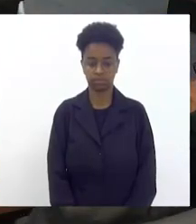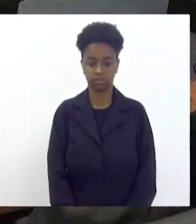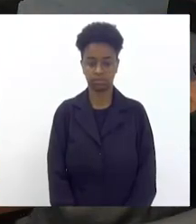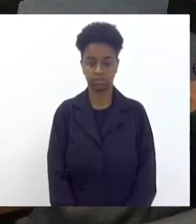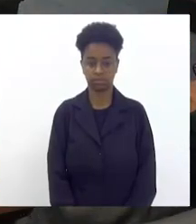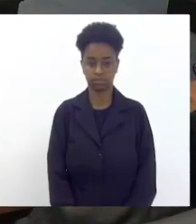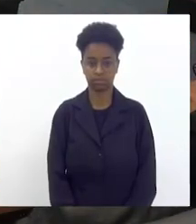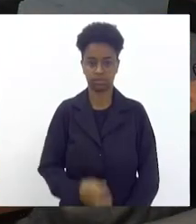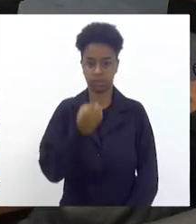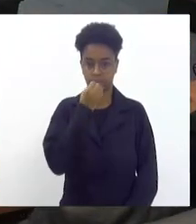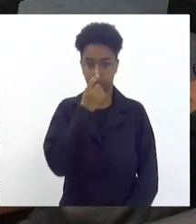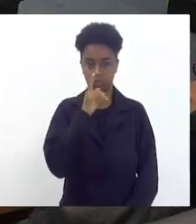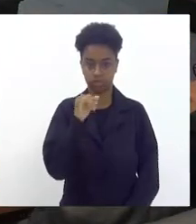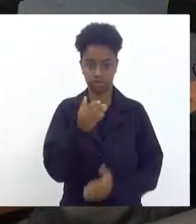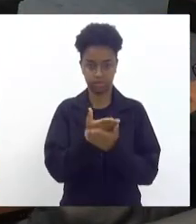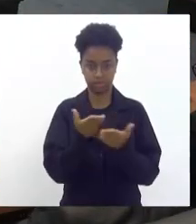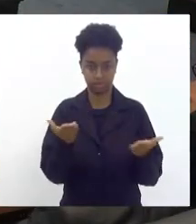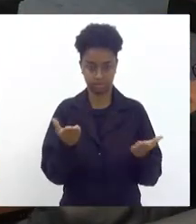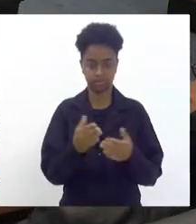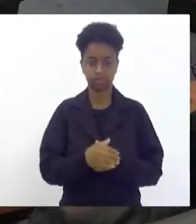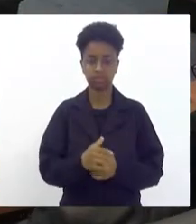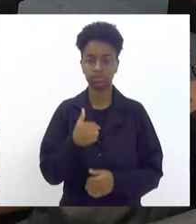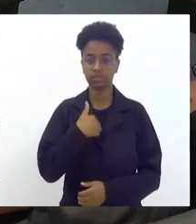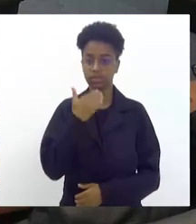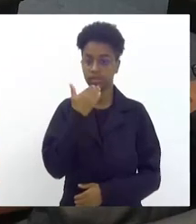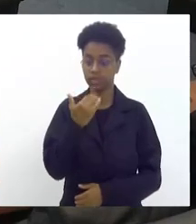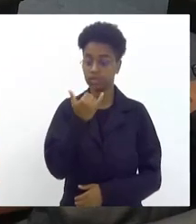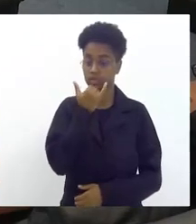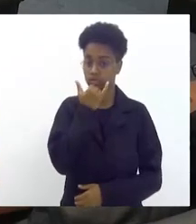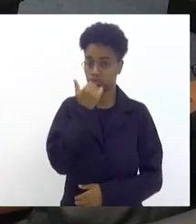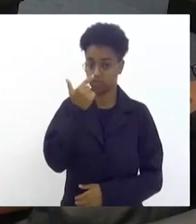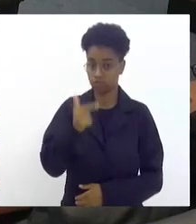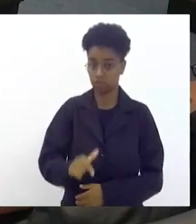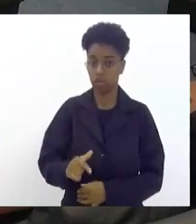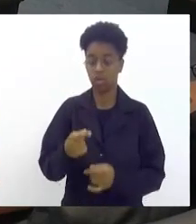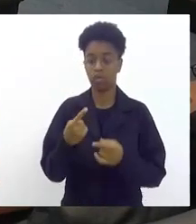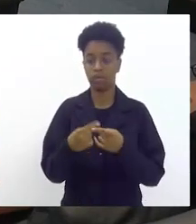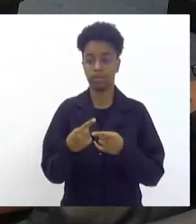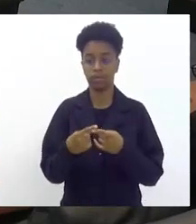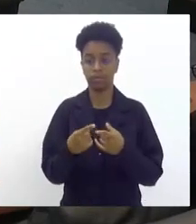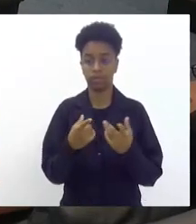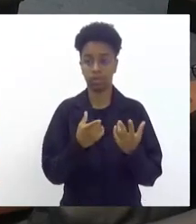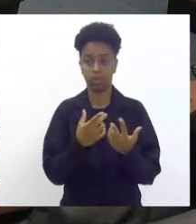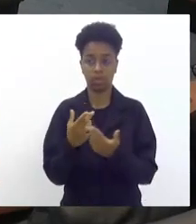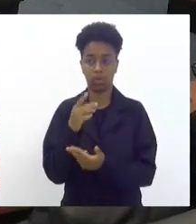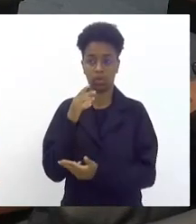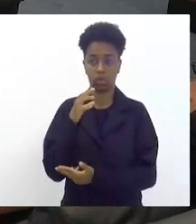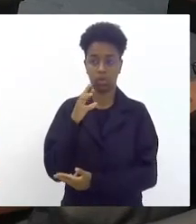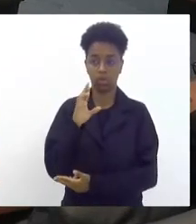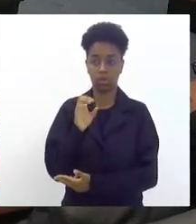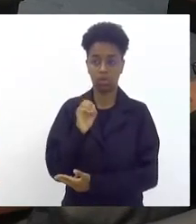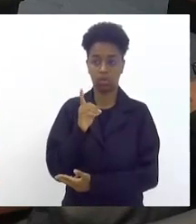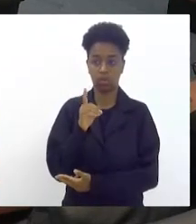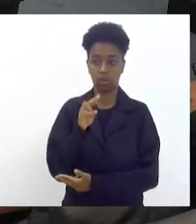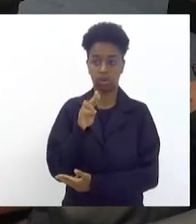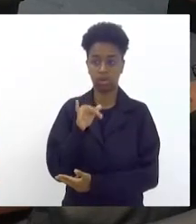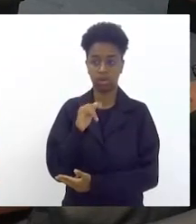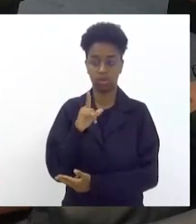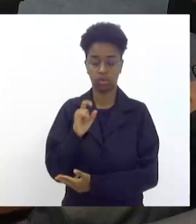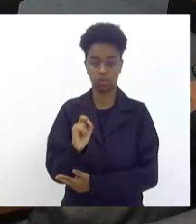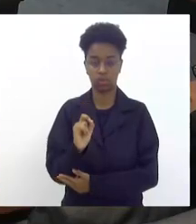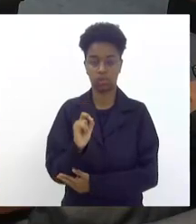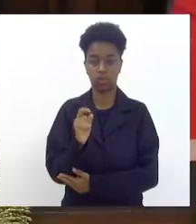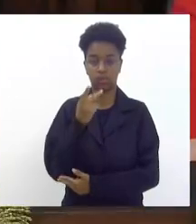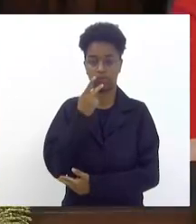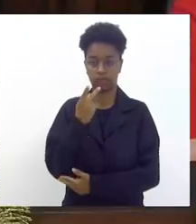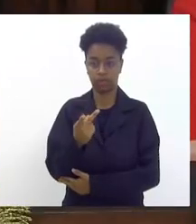gente bom dia a todos e todas quero aqui pedir desculpas mais uma vez como deputado o Rodrigo Amorim acabou de fazer em relação a esse deslocamento que